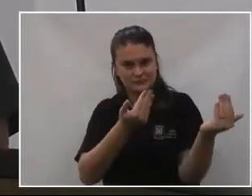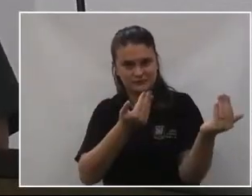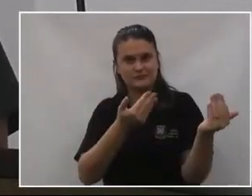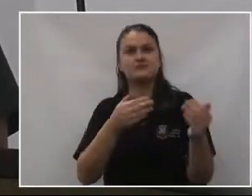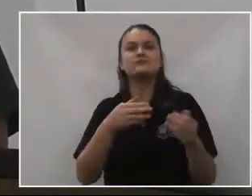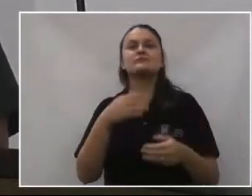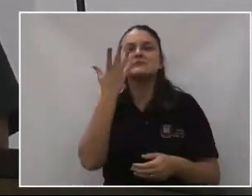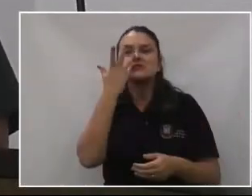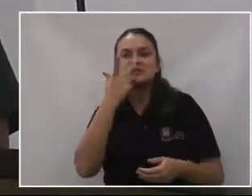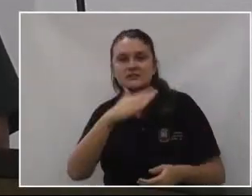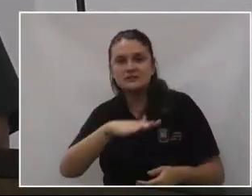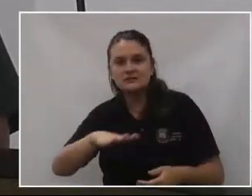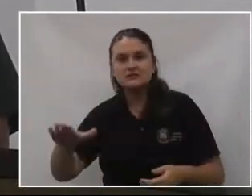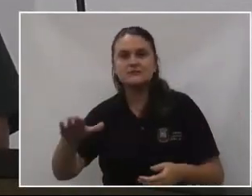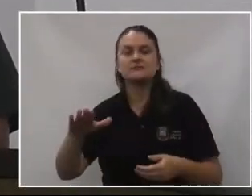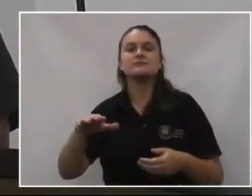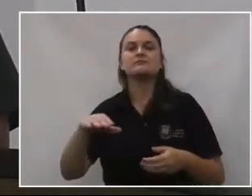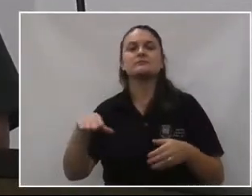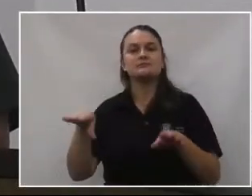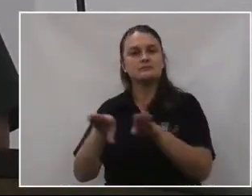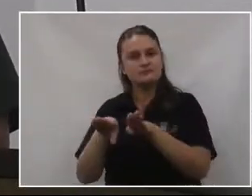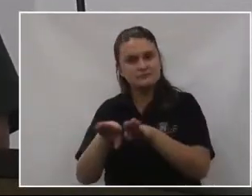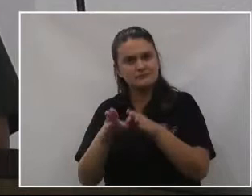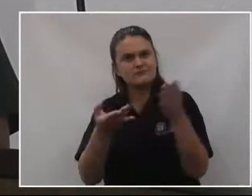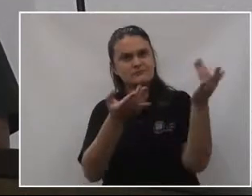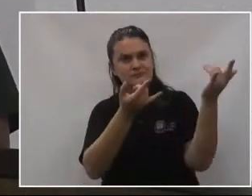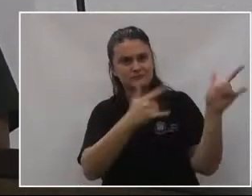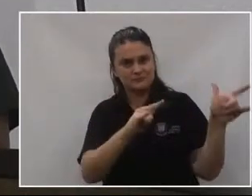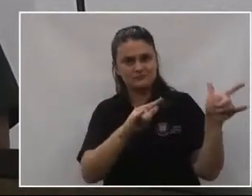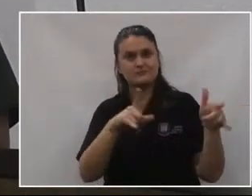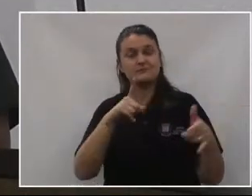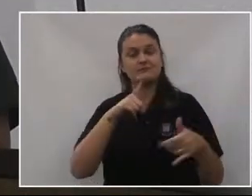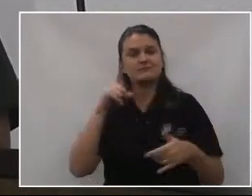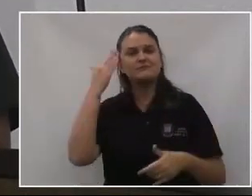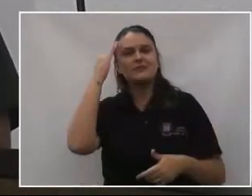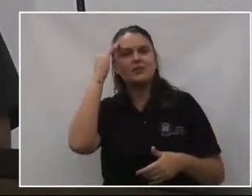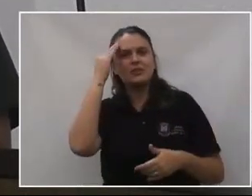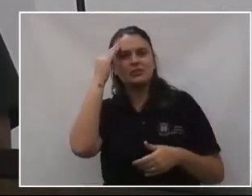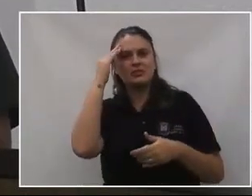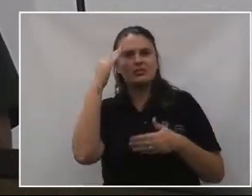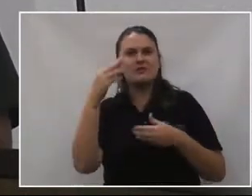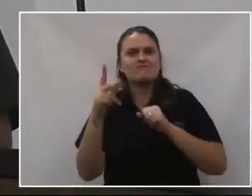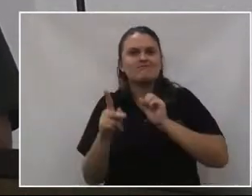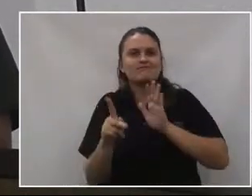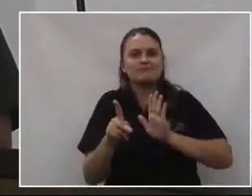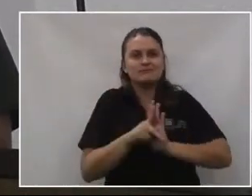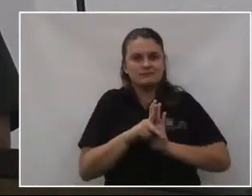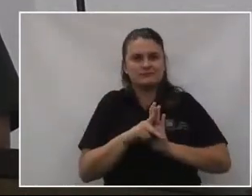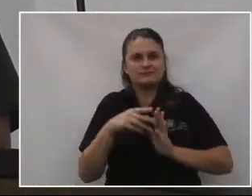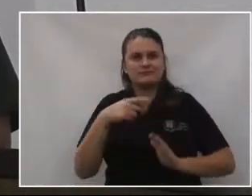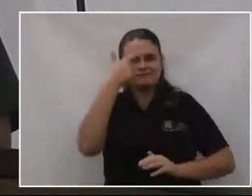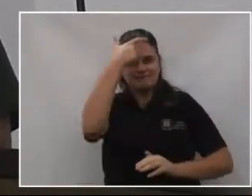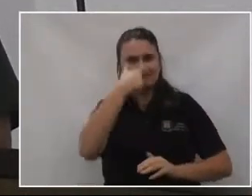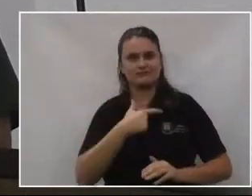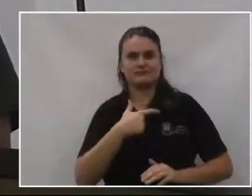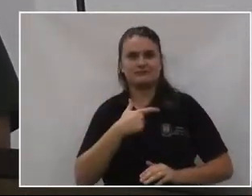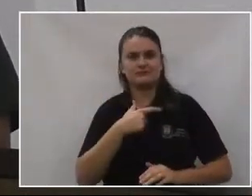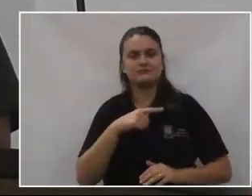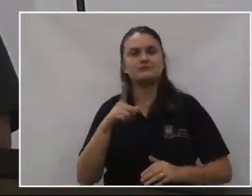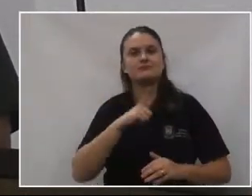nossos jovens, nossos adolescentes, a ele ter um entendimento consigo mesmo. Eles se tornarem